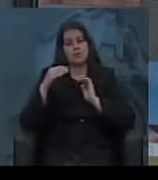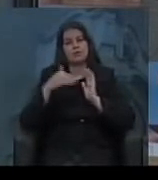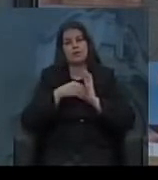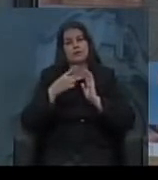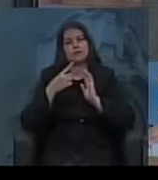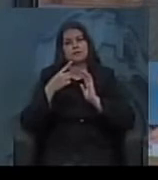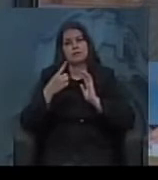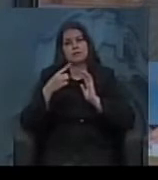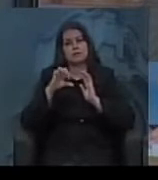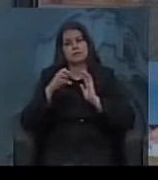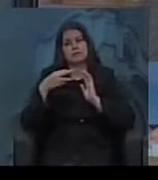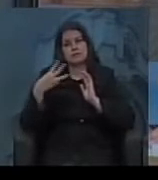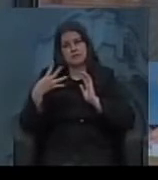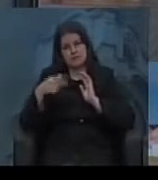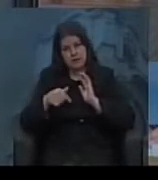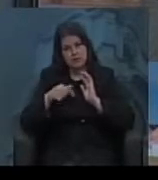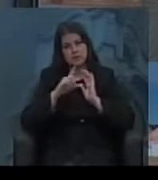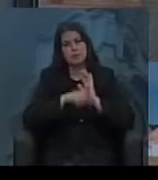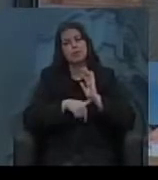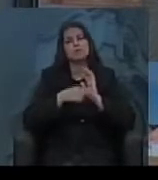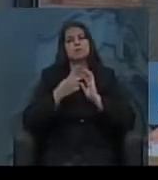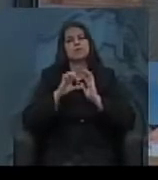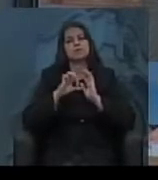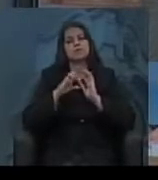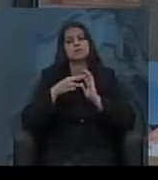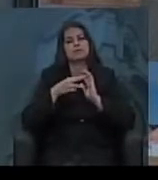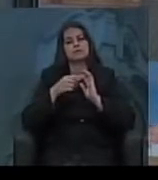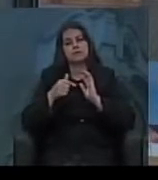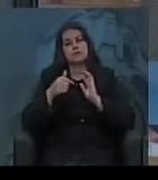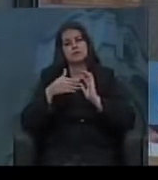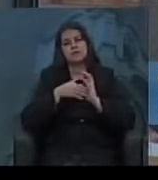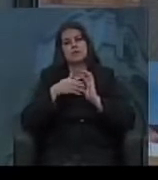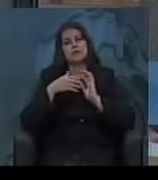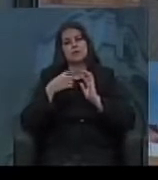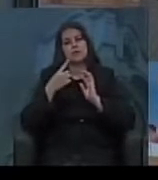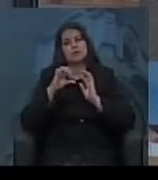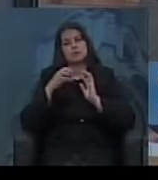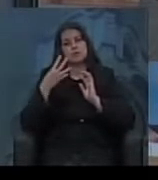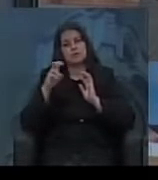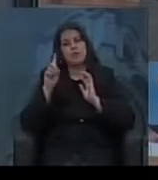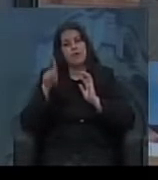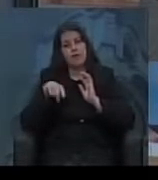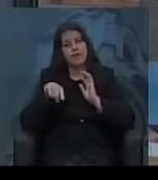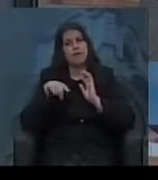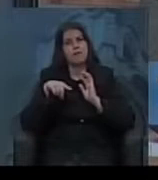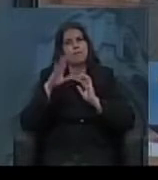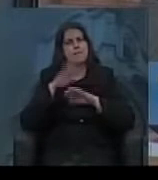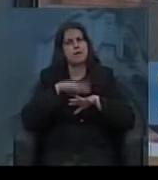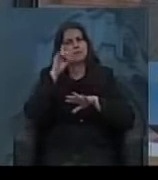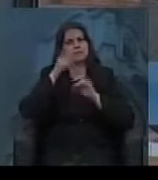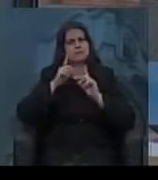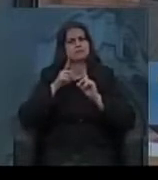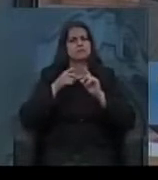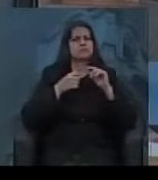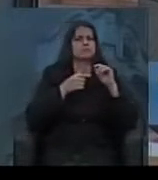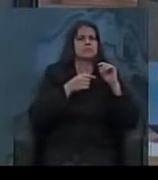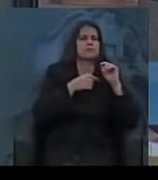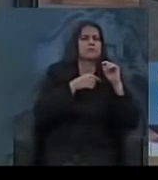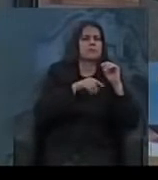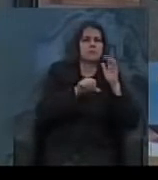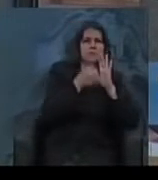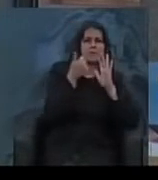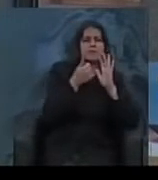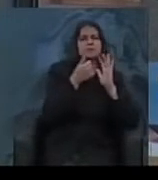e do 37 a 45, governo ditatorial. Em relação ao governo provisório, o Vargas chega e já começa a questão de